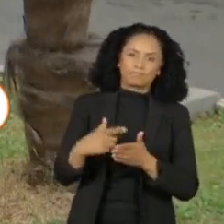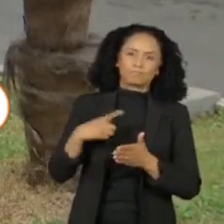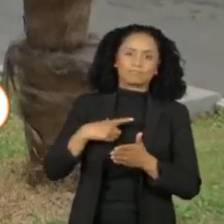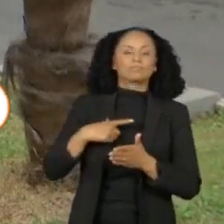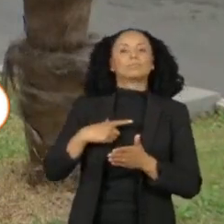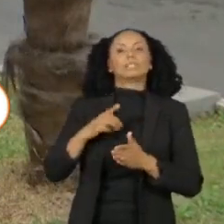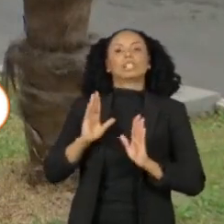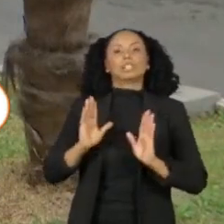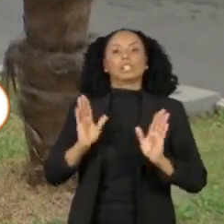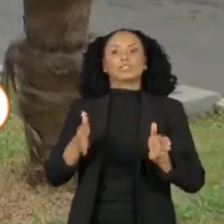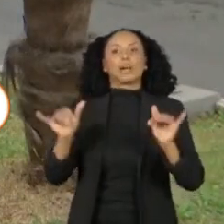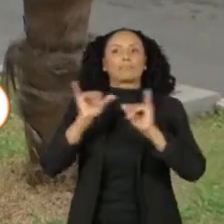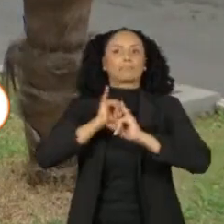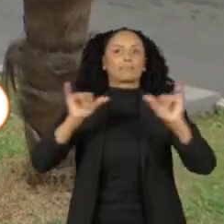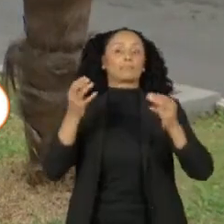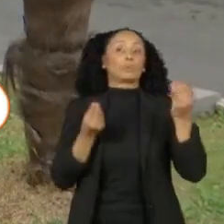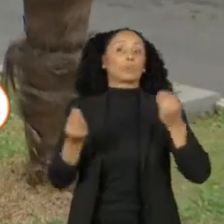já está correndo desde o início deste mês.